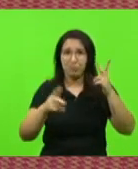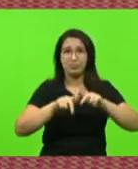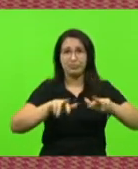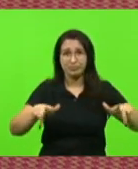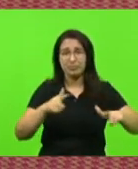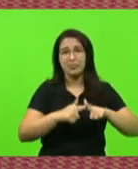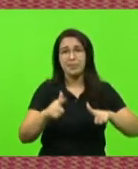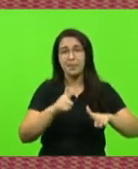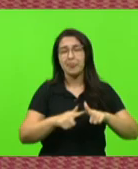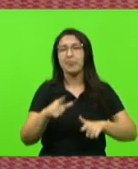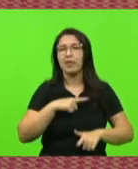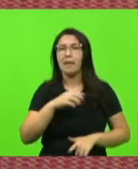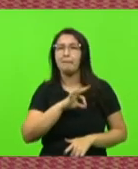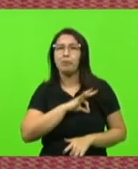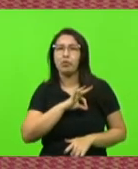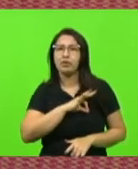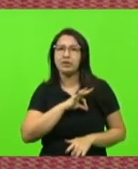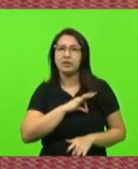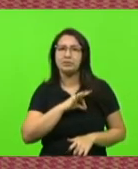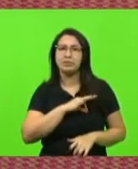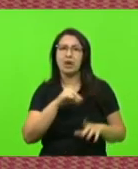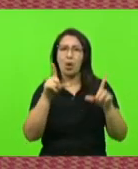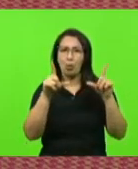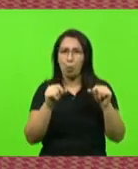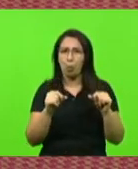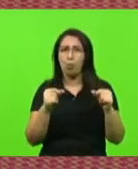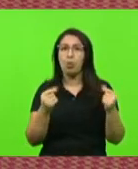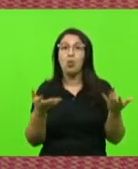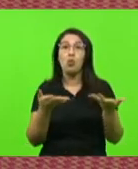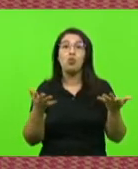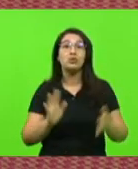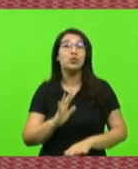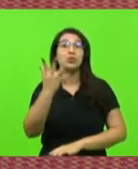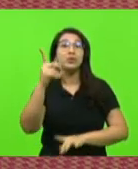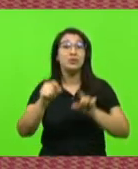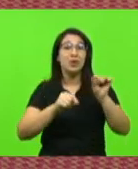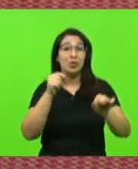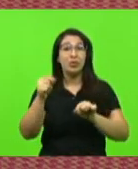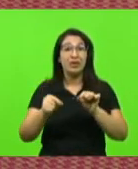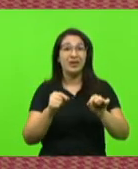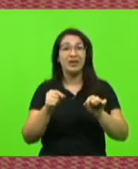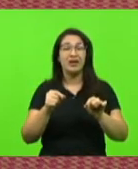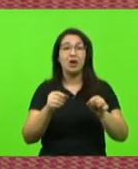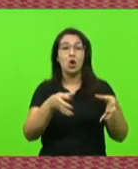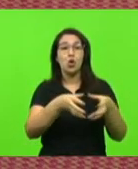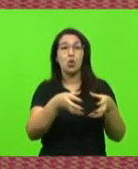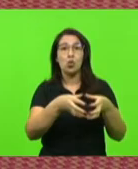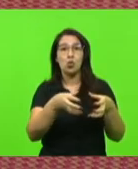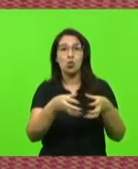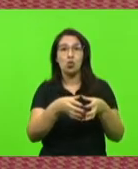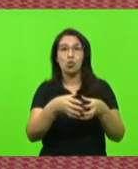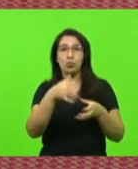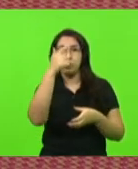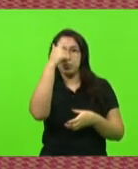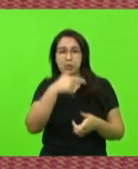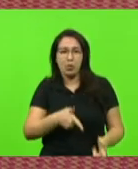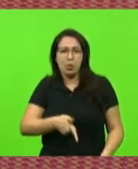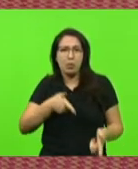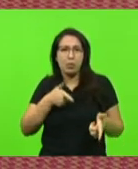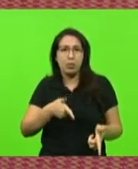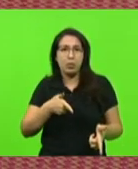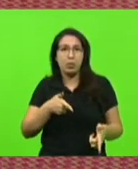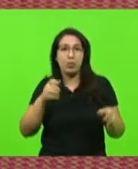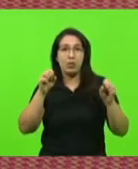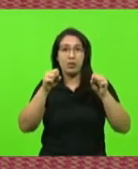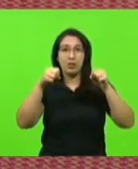problema de efetivo da Polícia Militar, aconteceu isso. Hoje, aqui no nosso litoral, uma quadrilha também encapuzada, armada de fuzil, a luz do